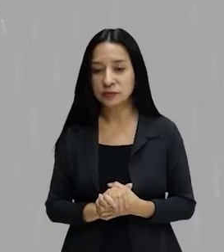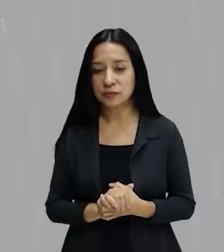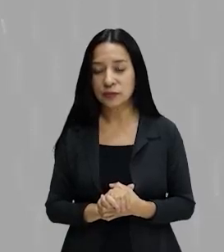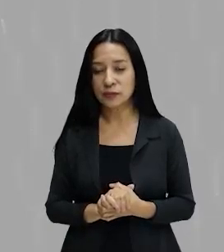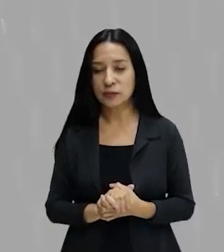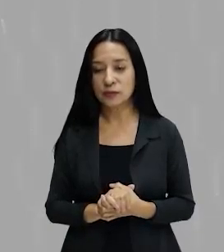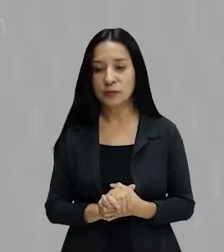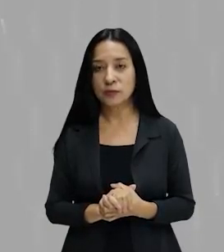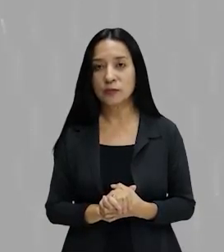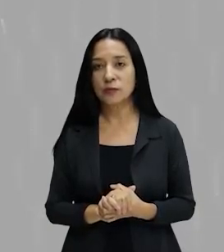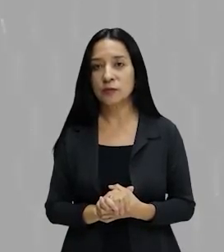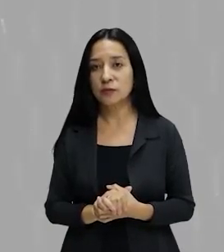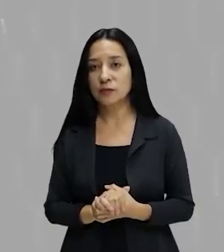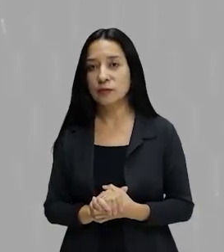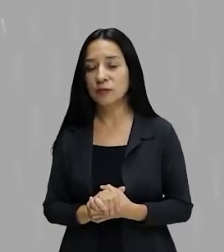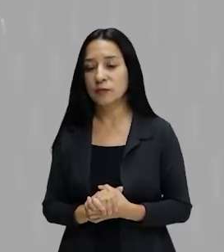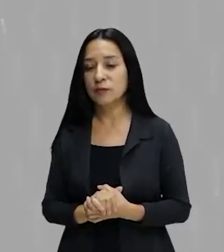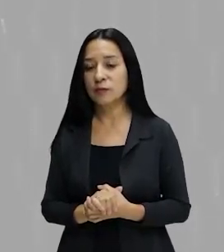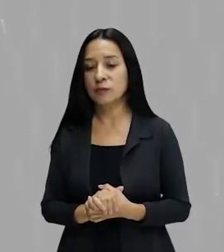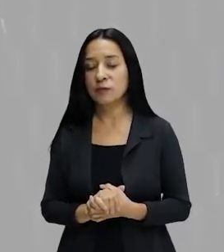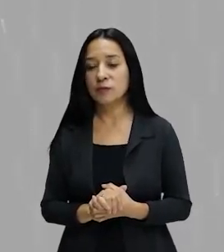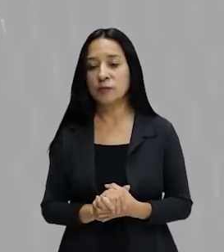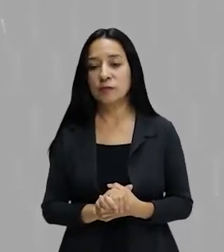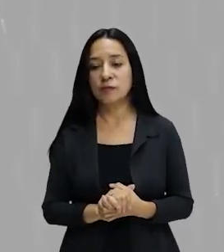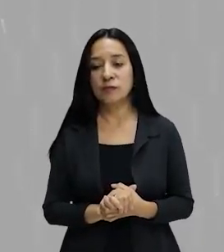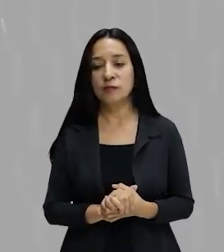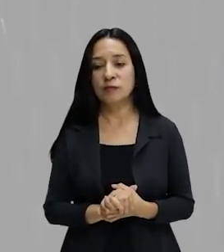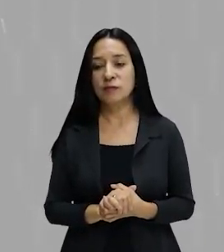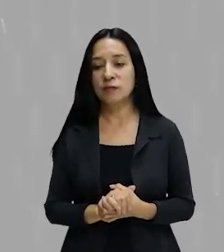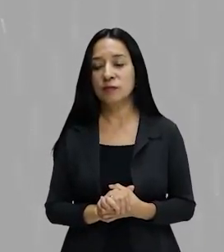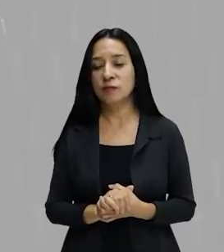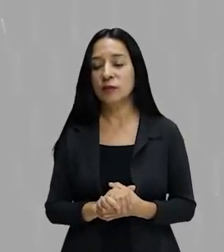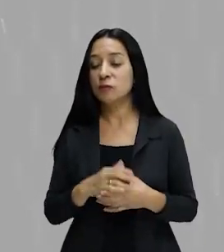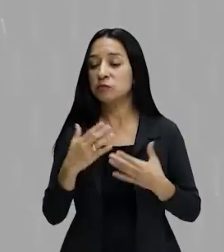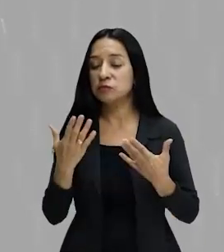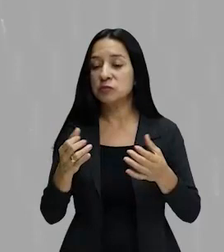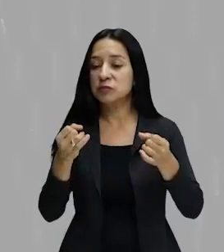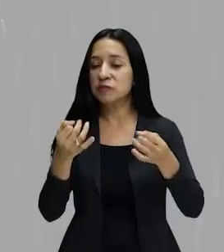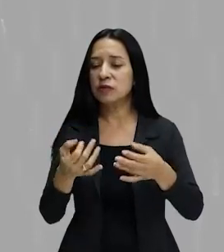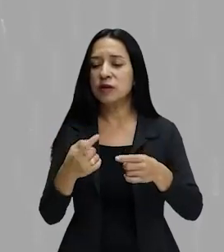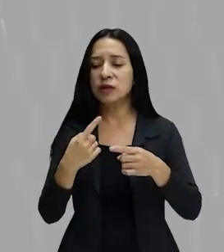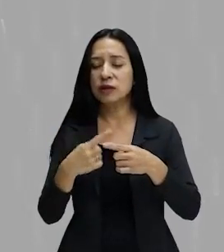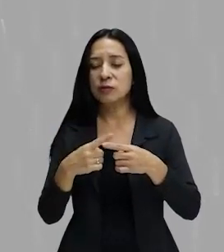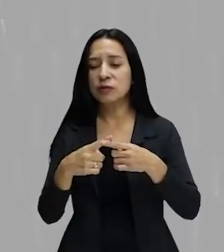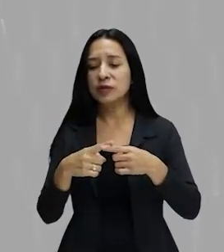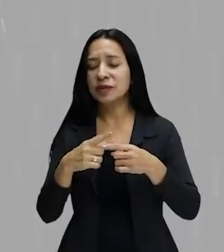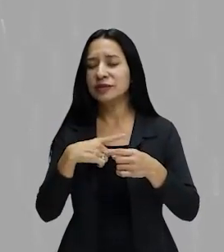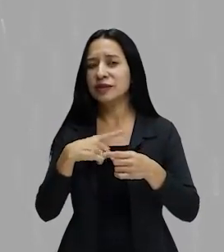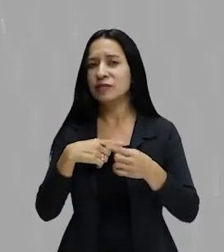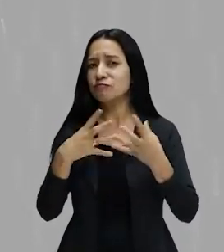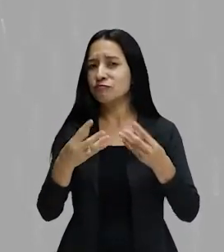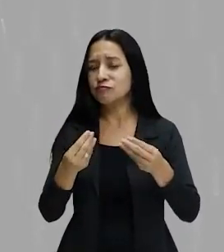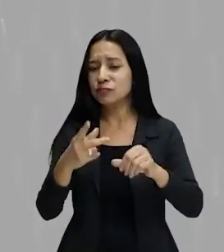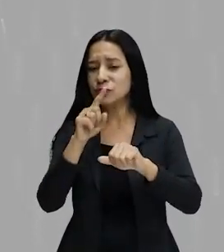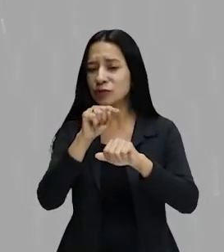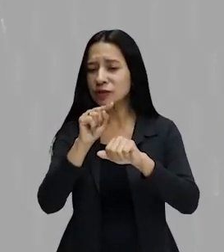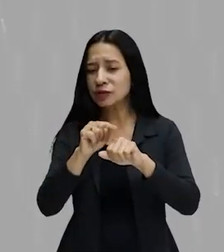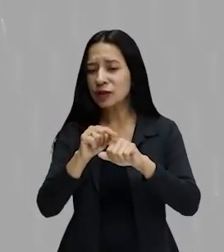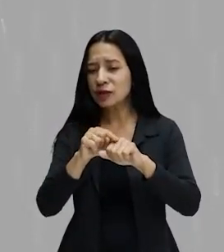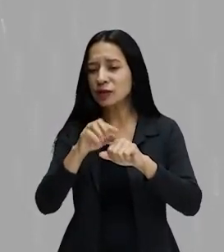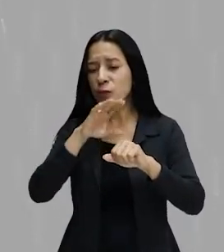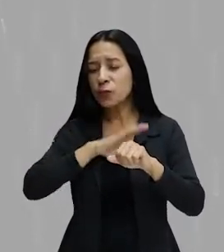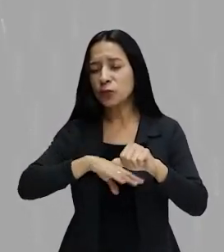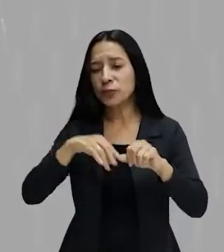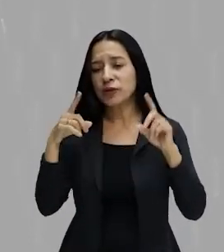Hermoneto desistiu logo do projeto. Então, assim, quando se fala, para que tem tanto acento, a língua portuguesa é difícil, na